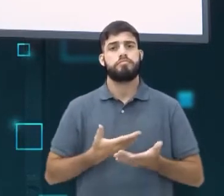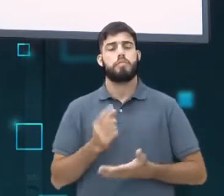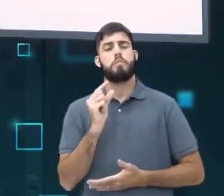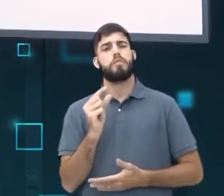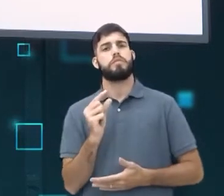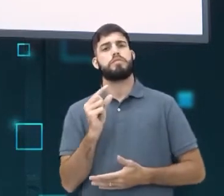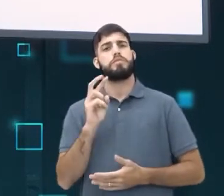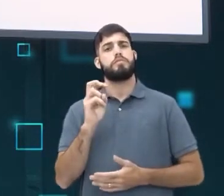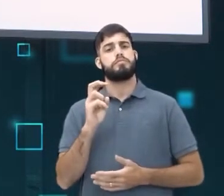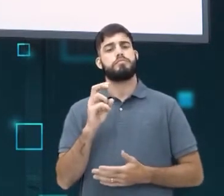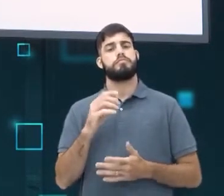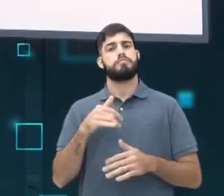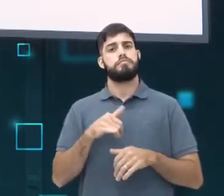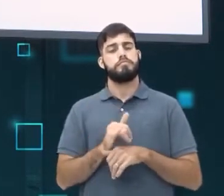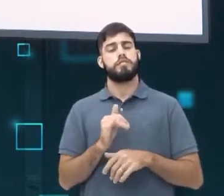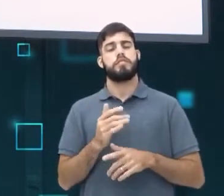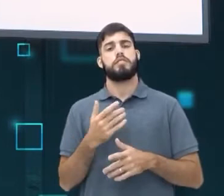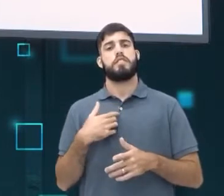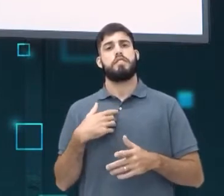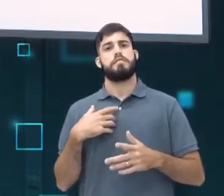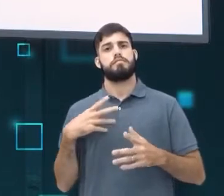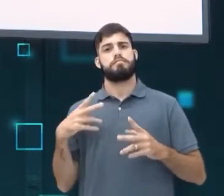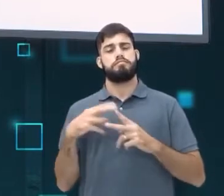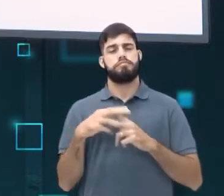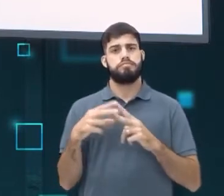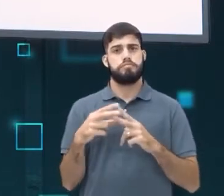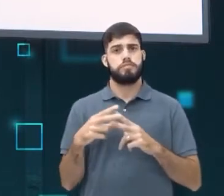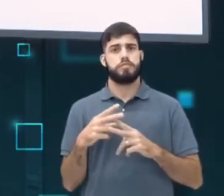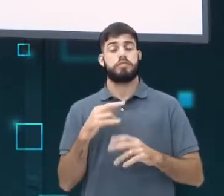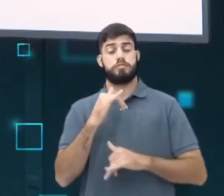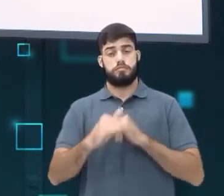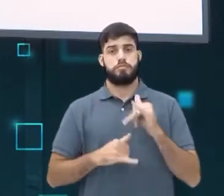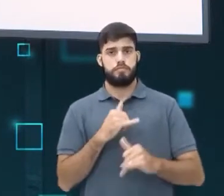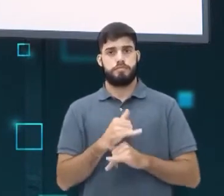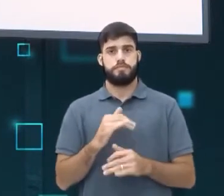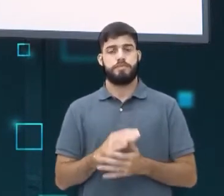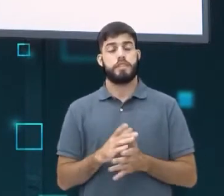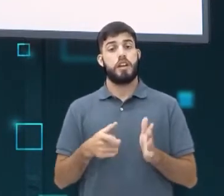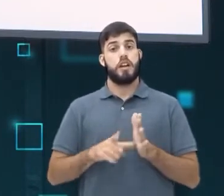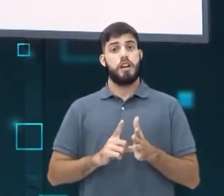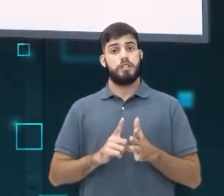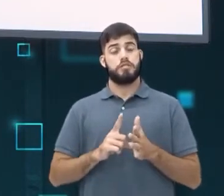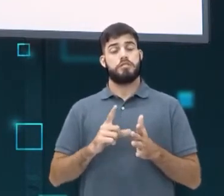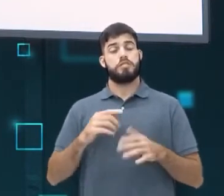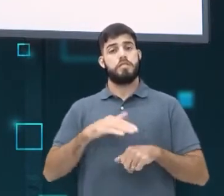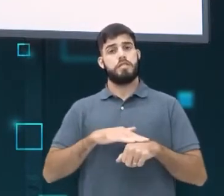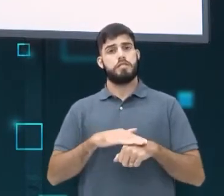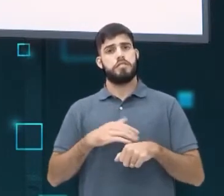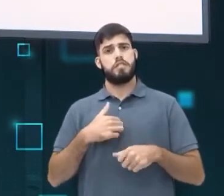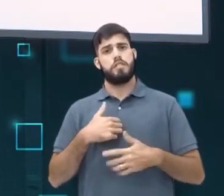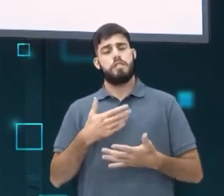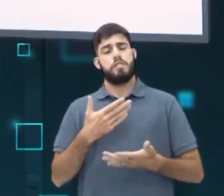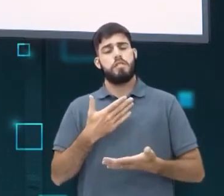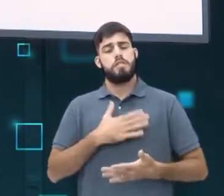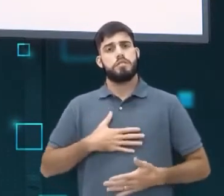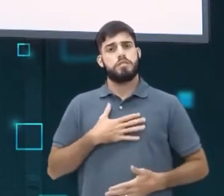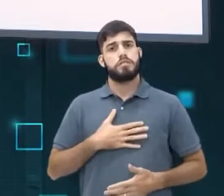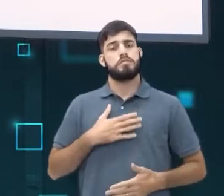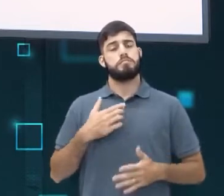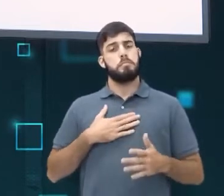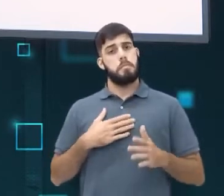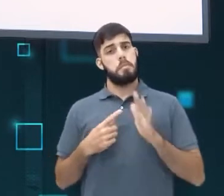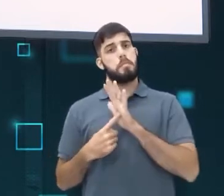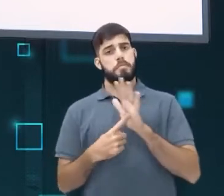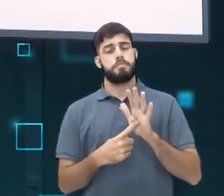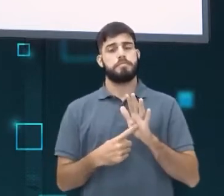prevenção e enfrentamento da violência online. Antes de começar sobre o assunto, eu gostaria de me apresentar e falar para vocês quem eu sou